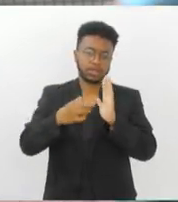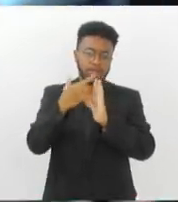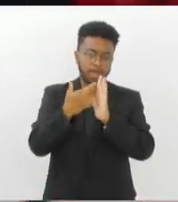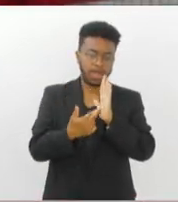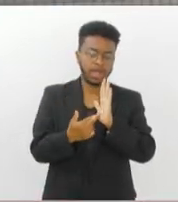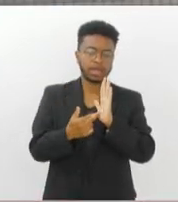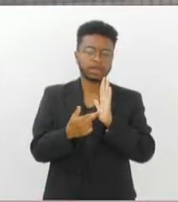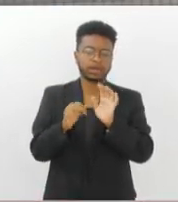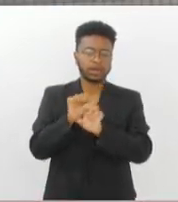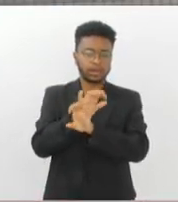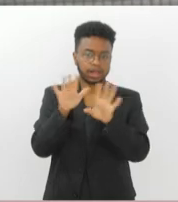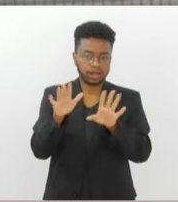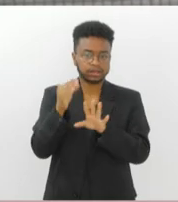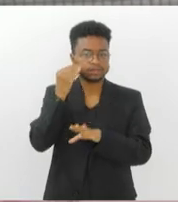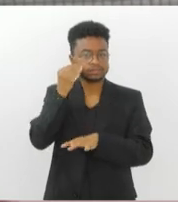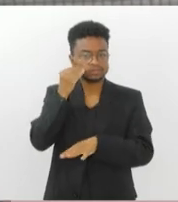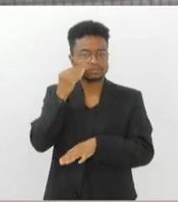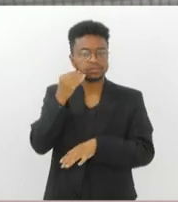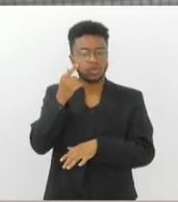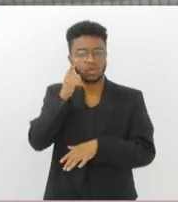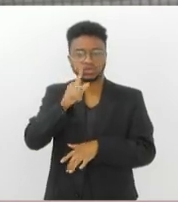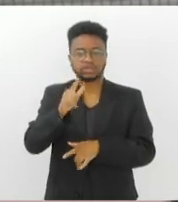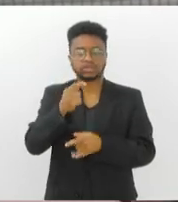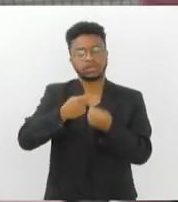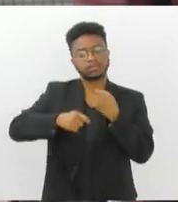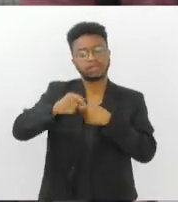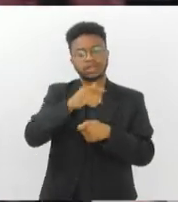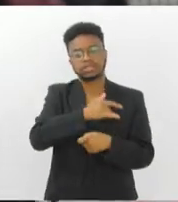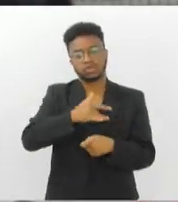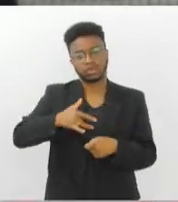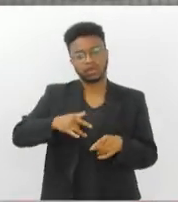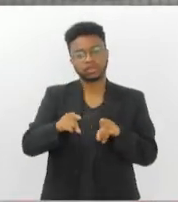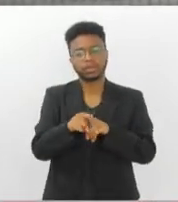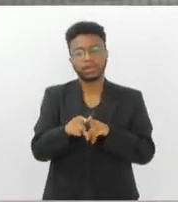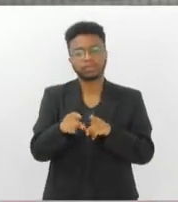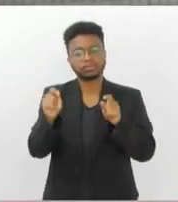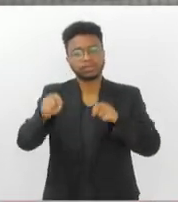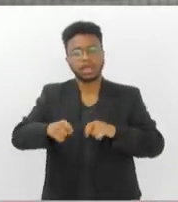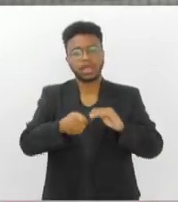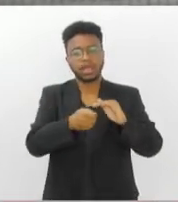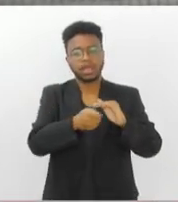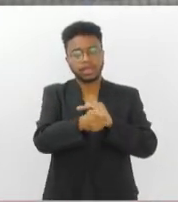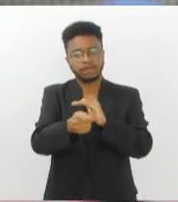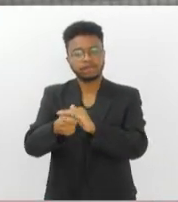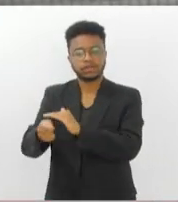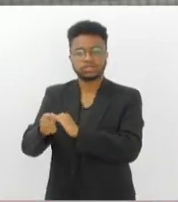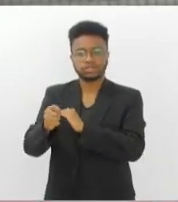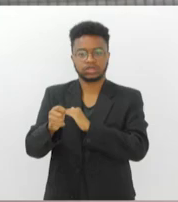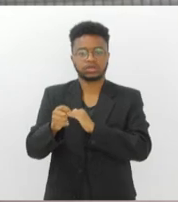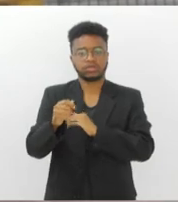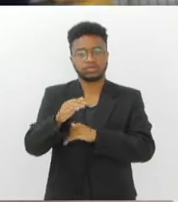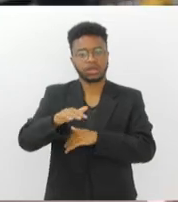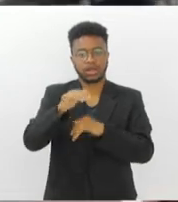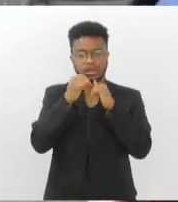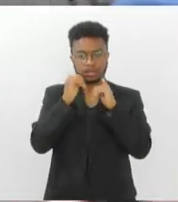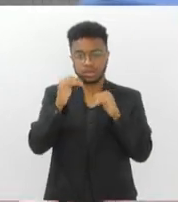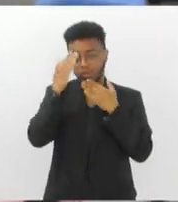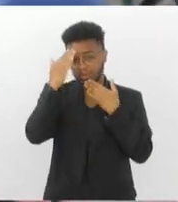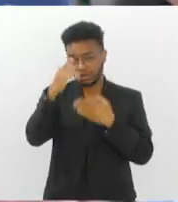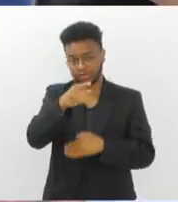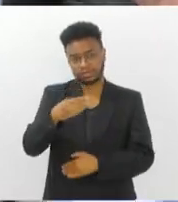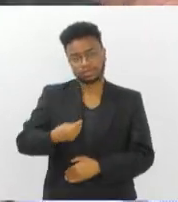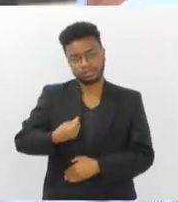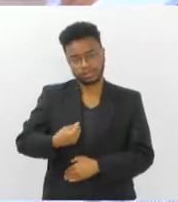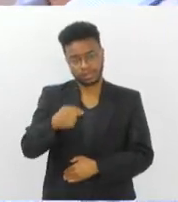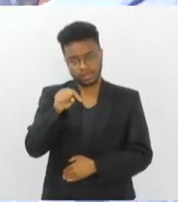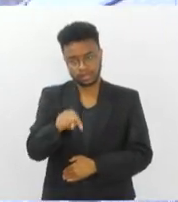ambiente de negócio sadio para as empresas poderem investir nesse energético. Tá certo. Obrigado, Tiago, pela sua presença